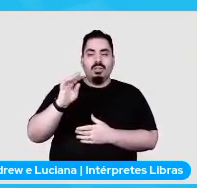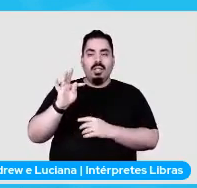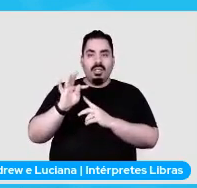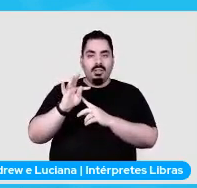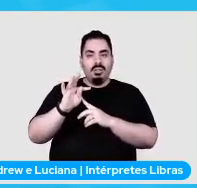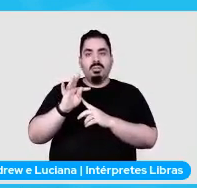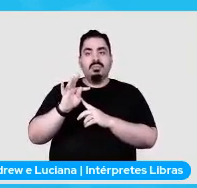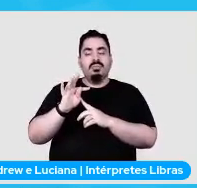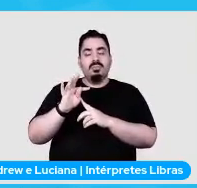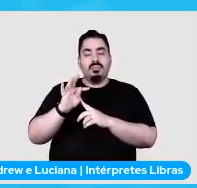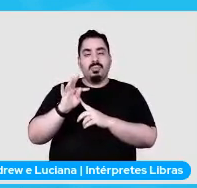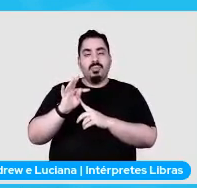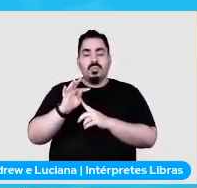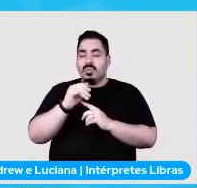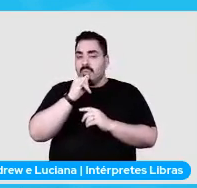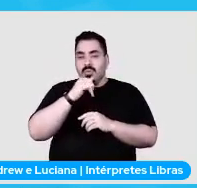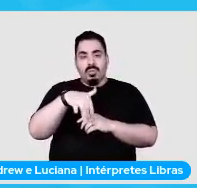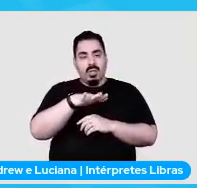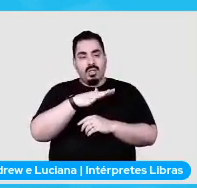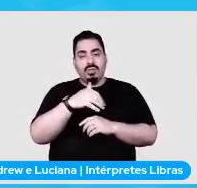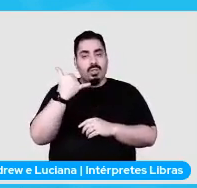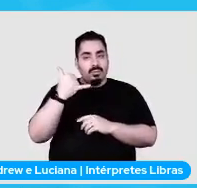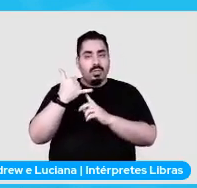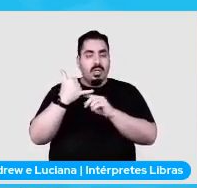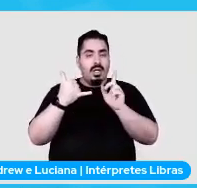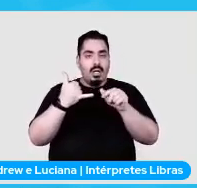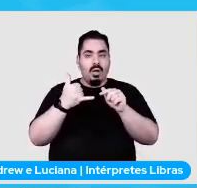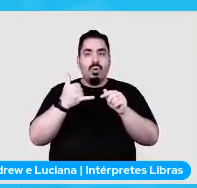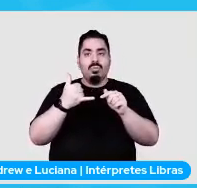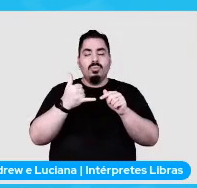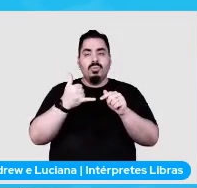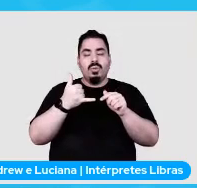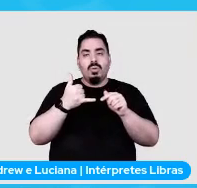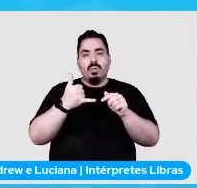telefone é uma string mas tu tem não pode colocar por exemplo